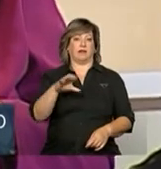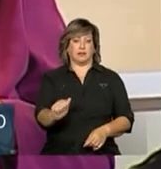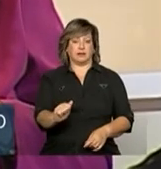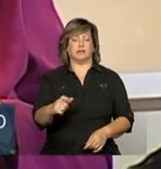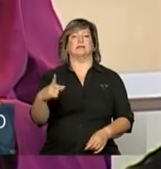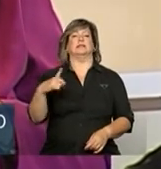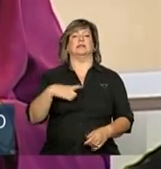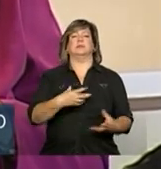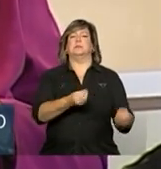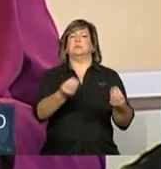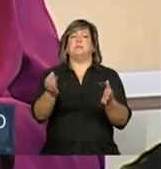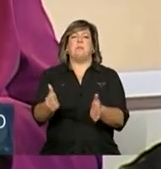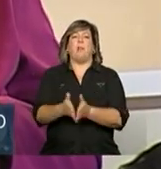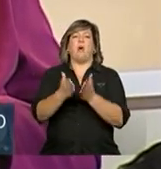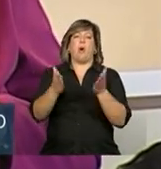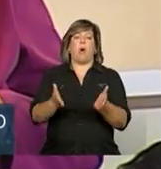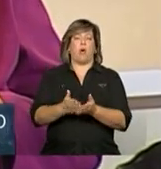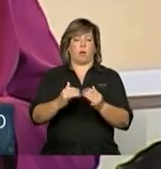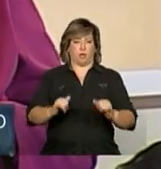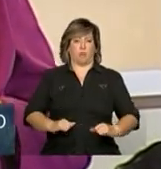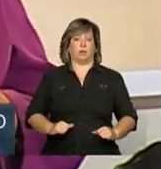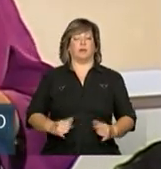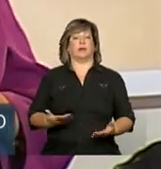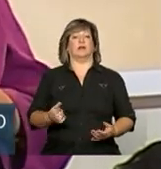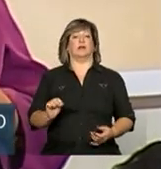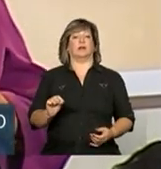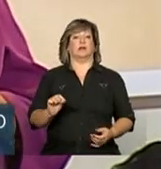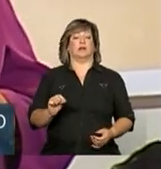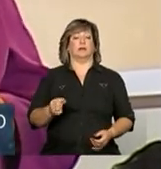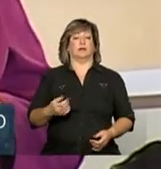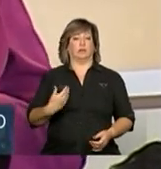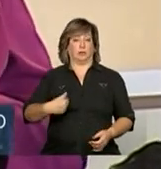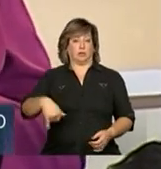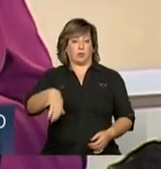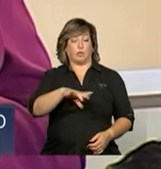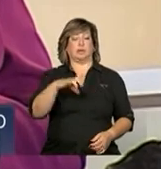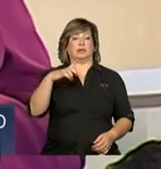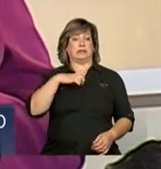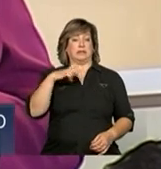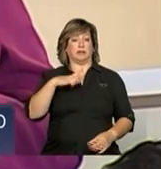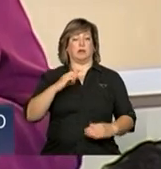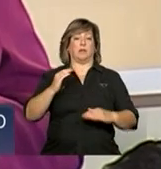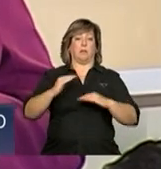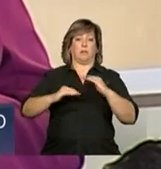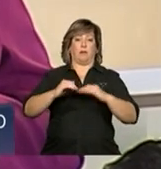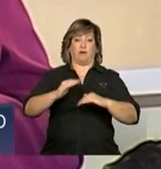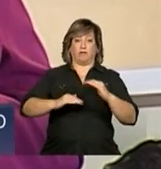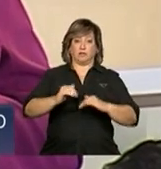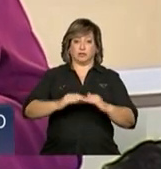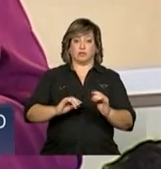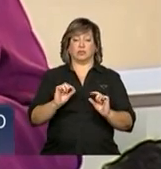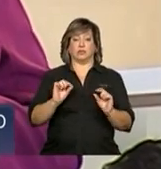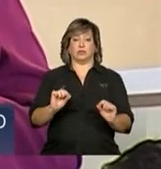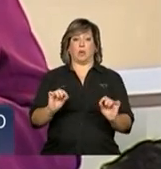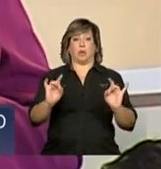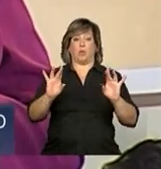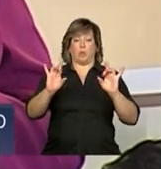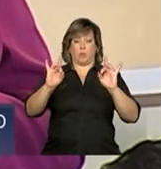muita pobreza. Nós temos profissionais de alta calificación,